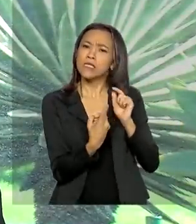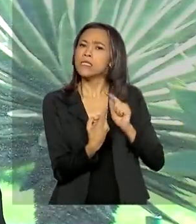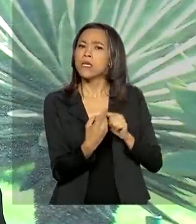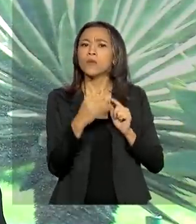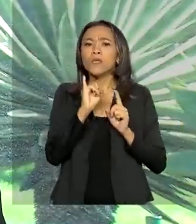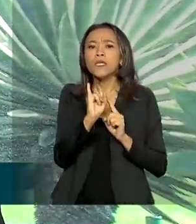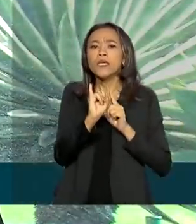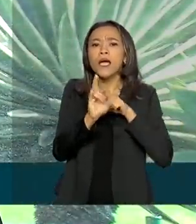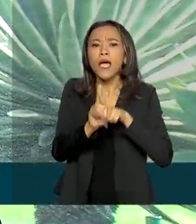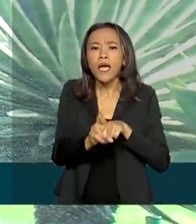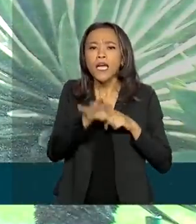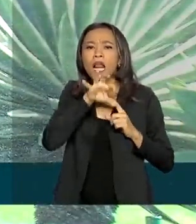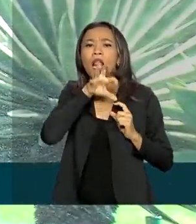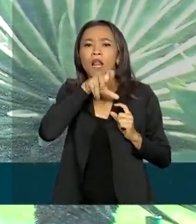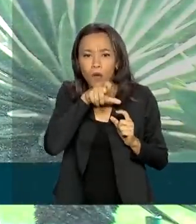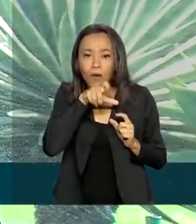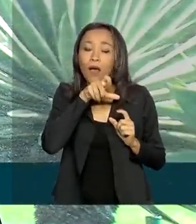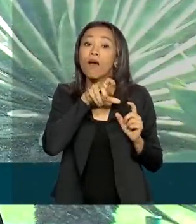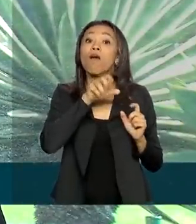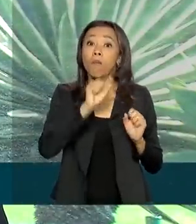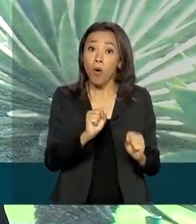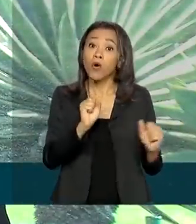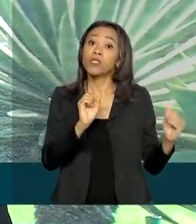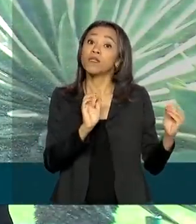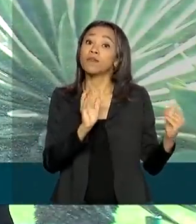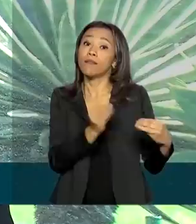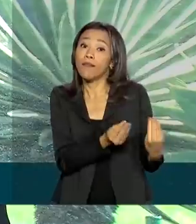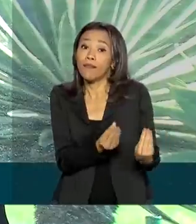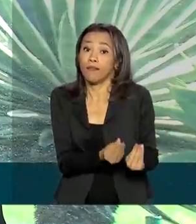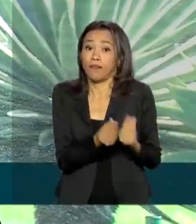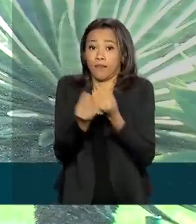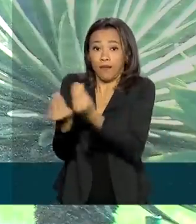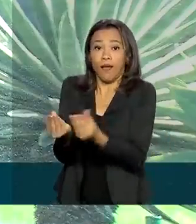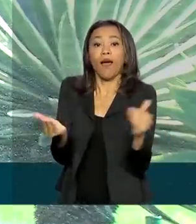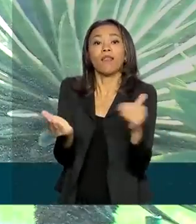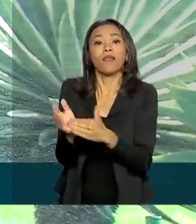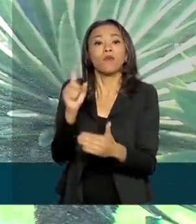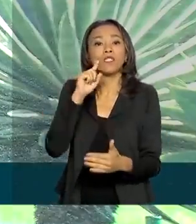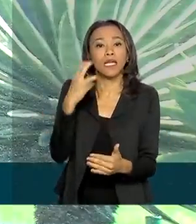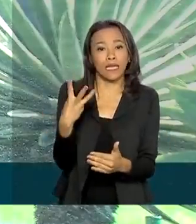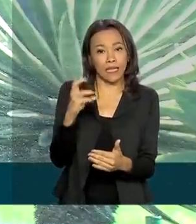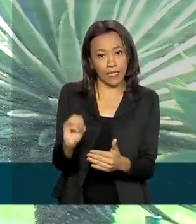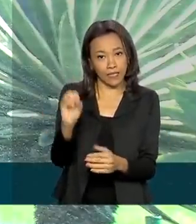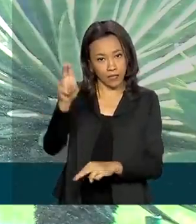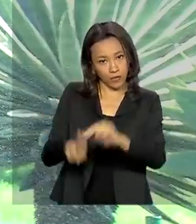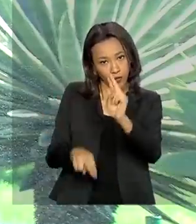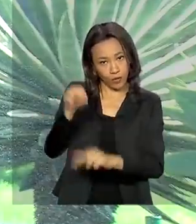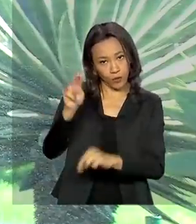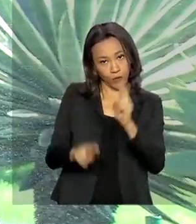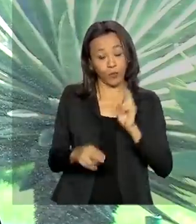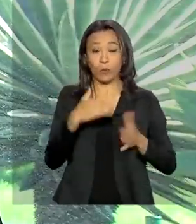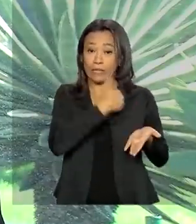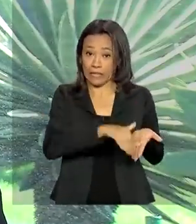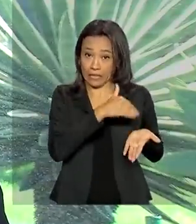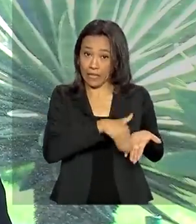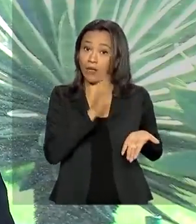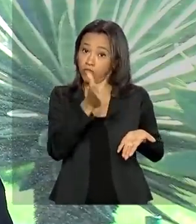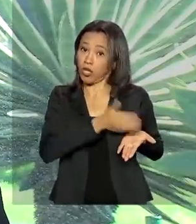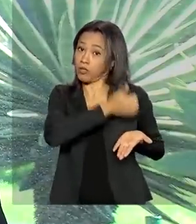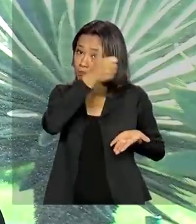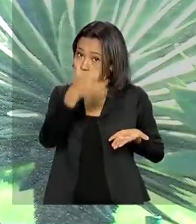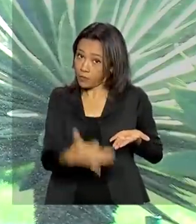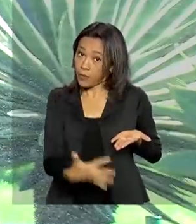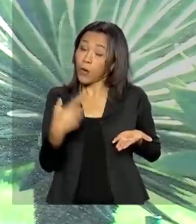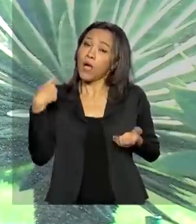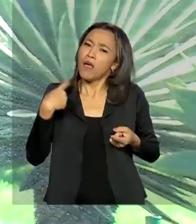de renda poderá ser entregue até o dia 30 de junho. De acordo com o secretário da Receita Federal, José Tostes Neto, essa